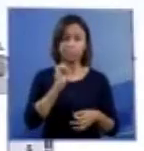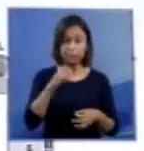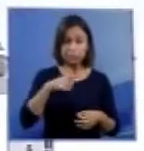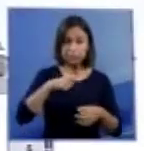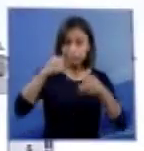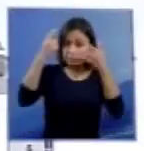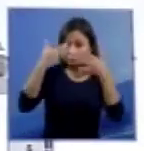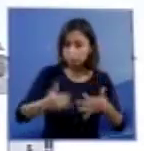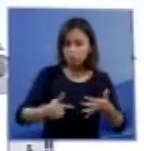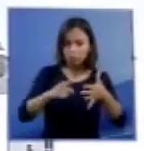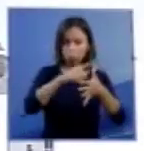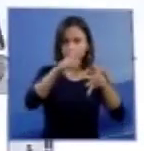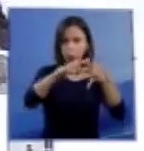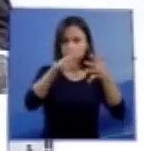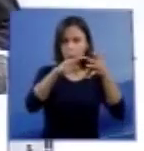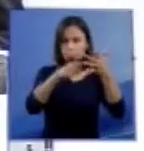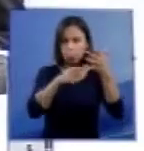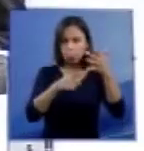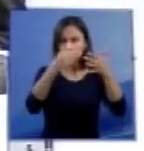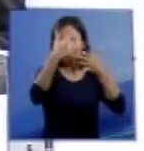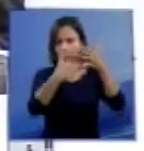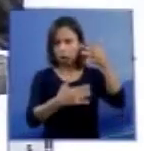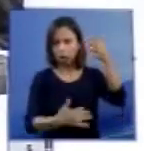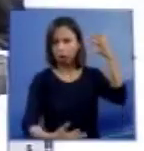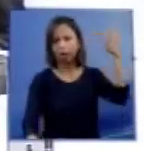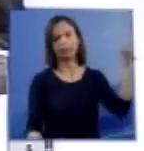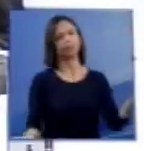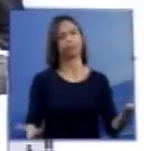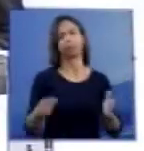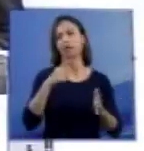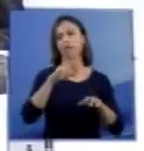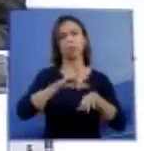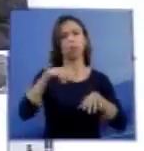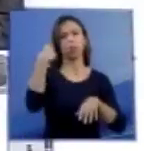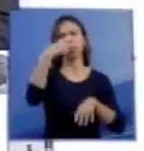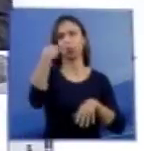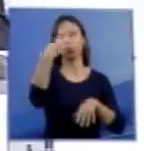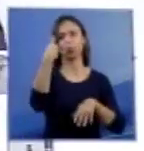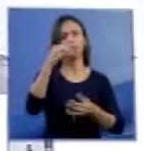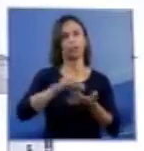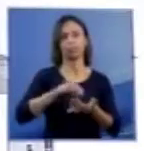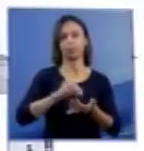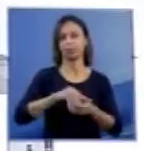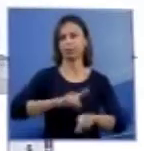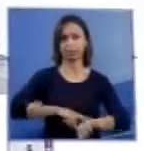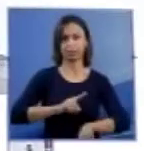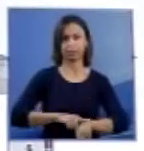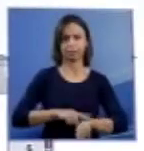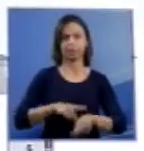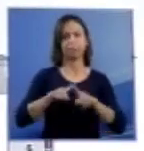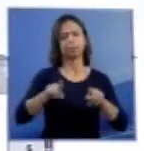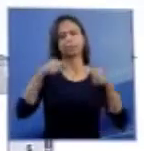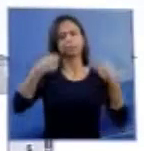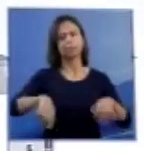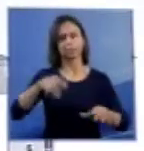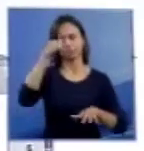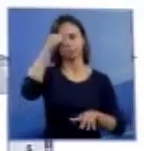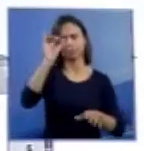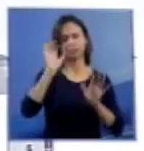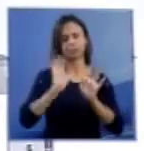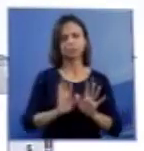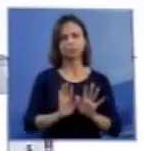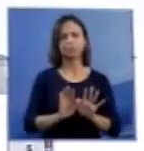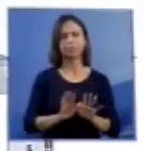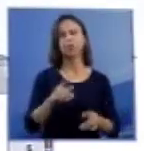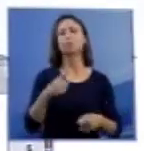sociais, certamente nos faltaria tempo. E isso, naturalmente, é dispensável, por